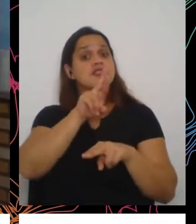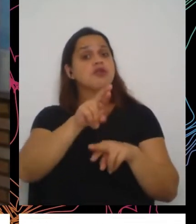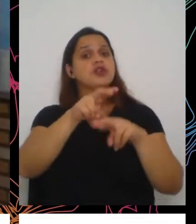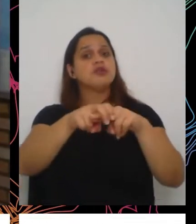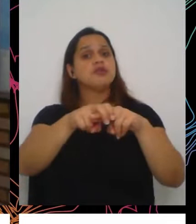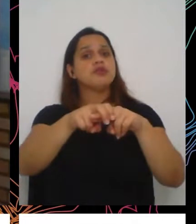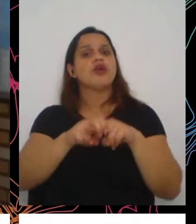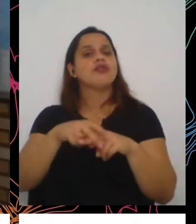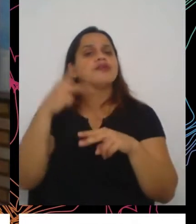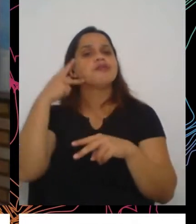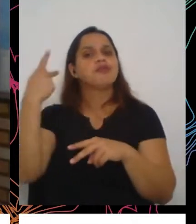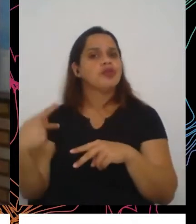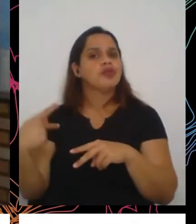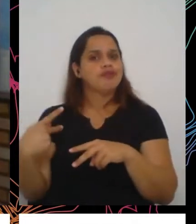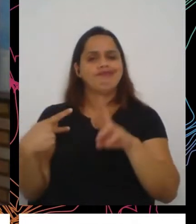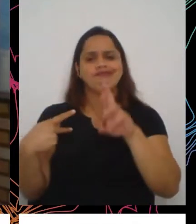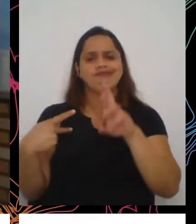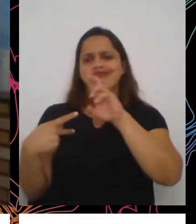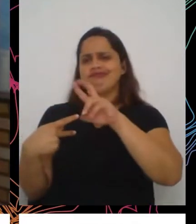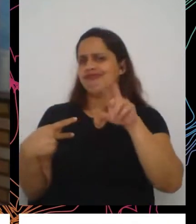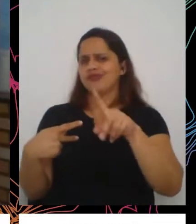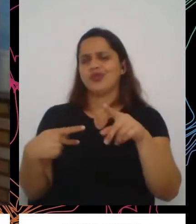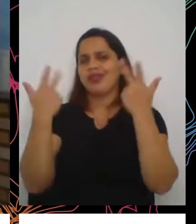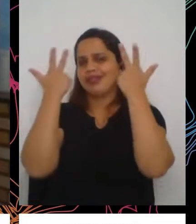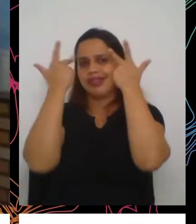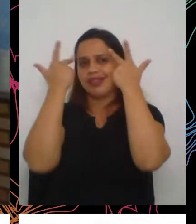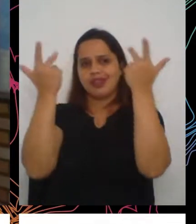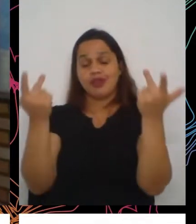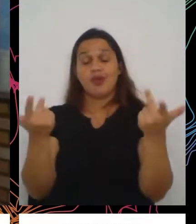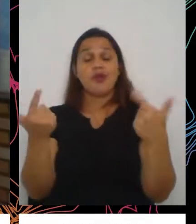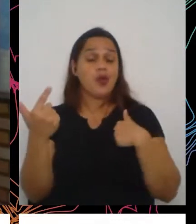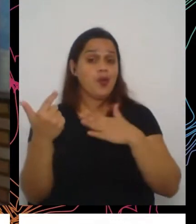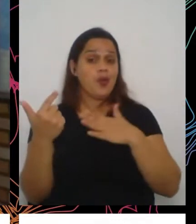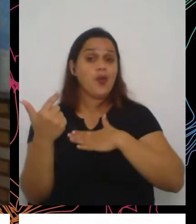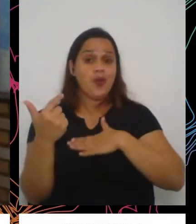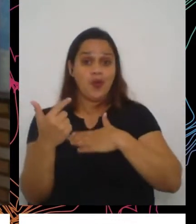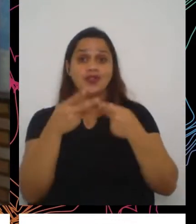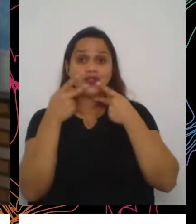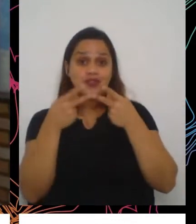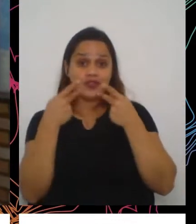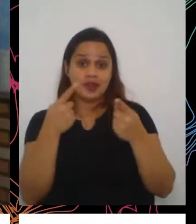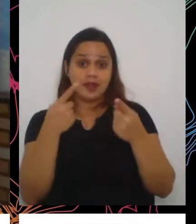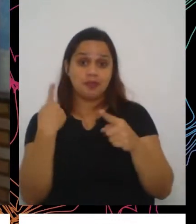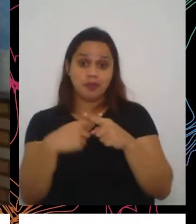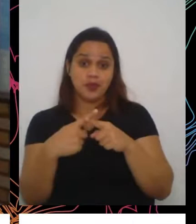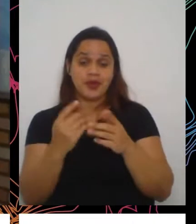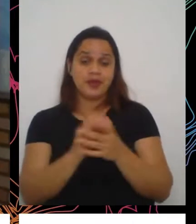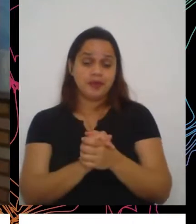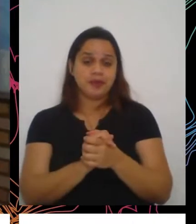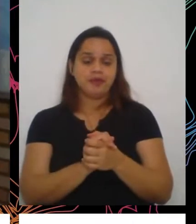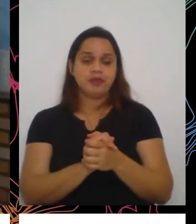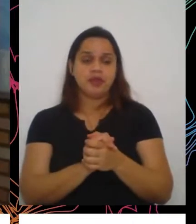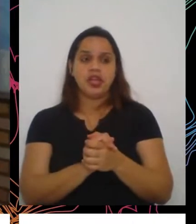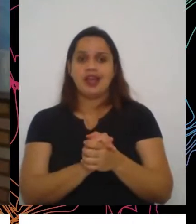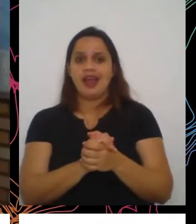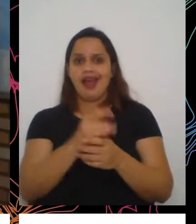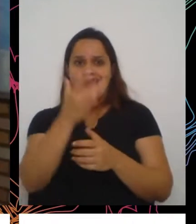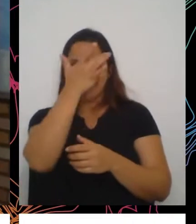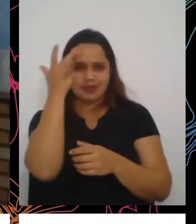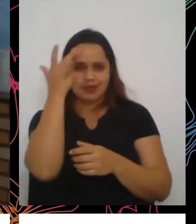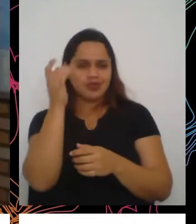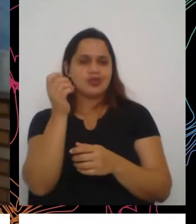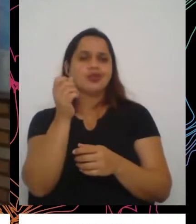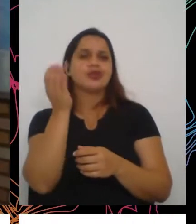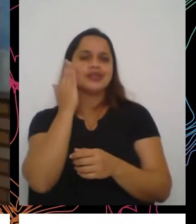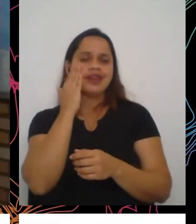não é algo que... Eu gosto muito de falar porque, muitas vezes, os próprios jornalistas colocam a fome